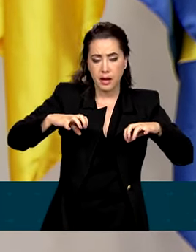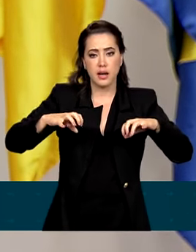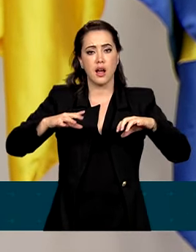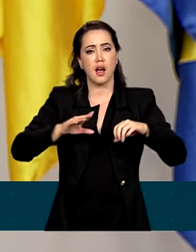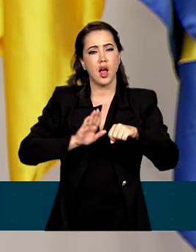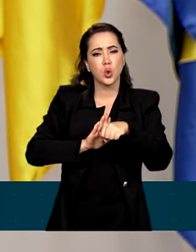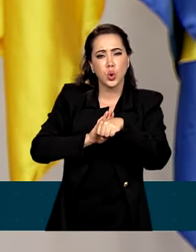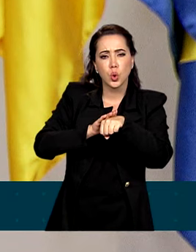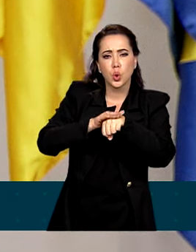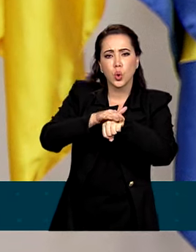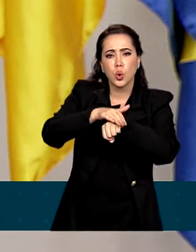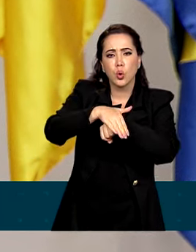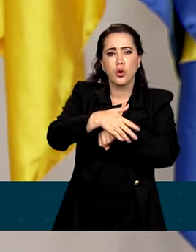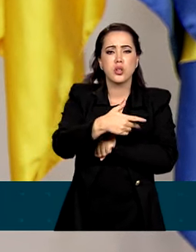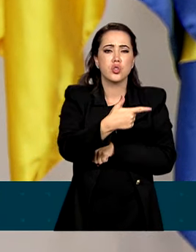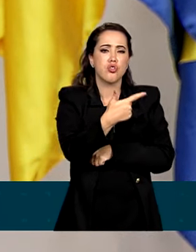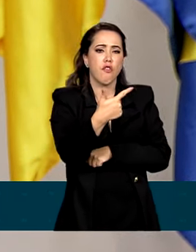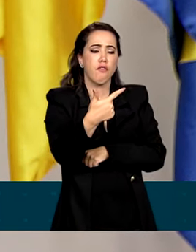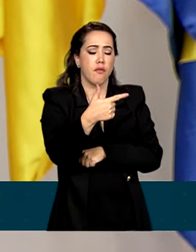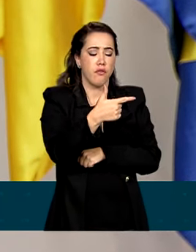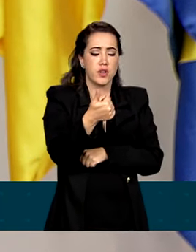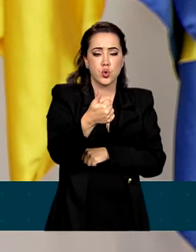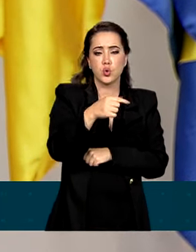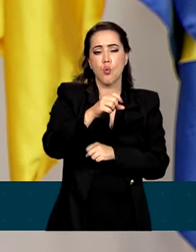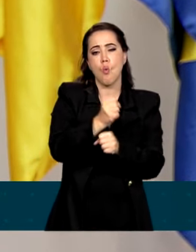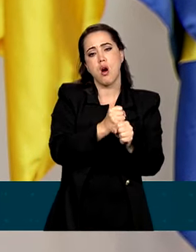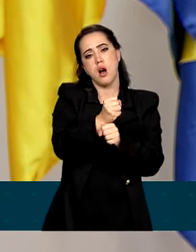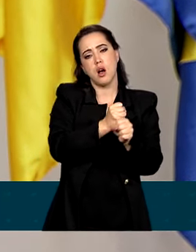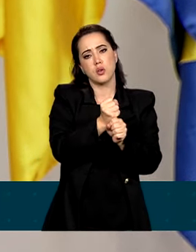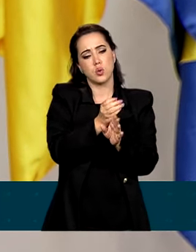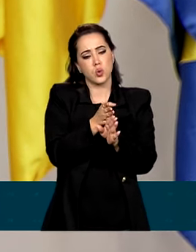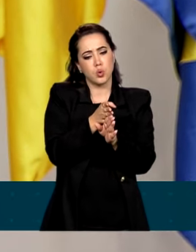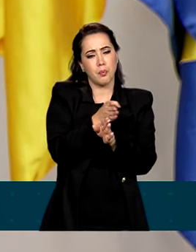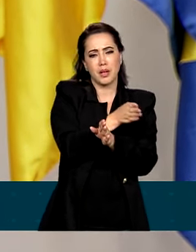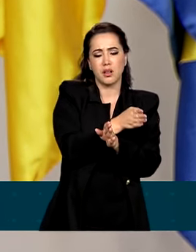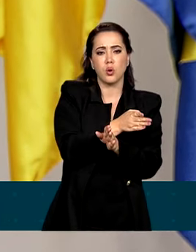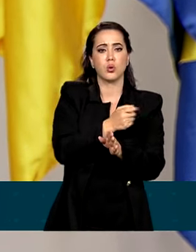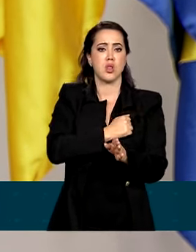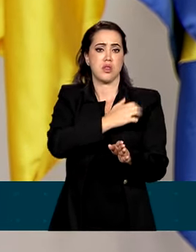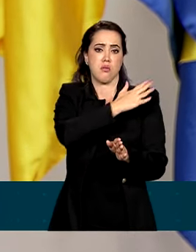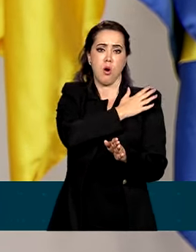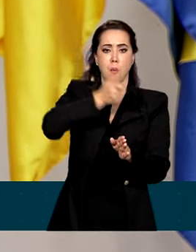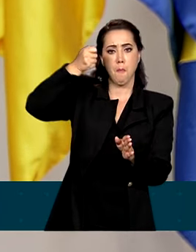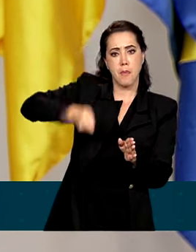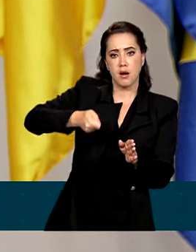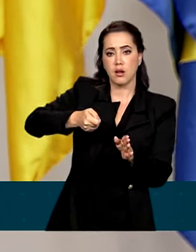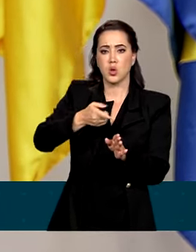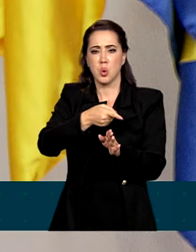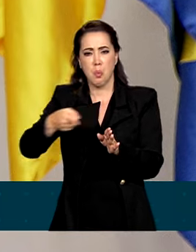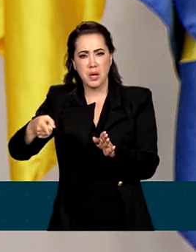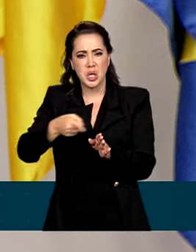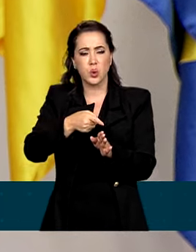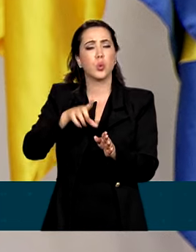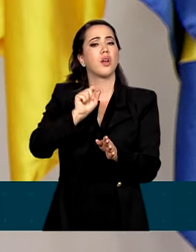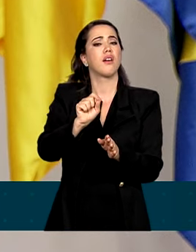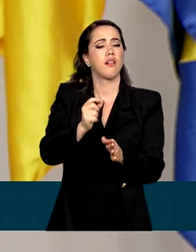noite, que durou 21 anos, do período ditatorial, das práticas de violência